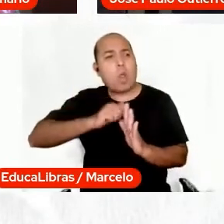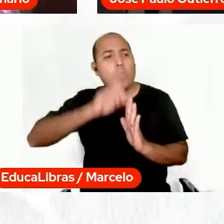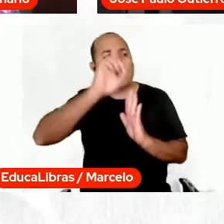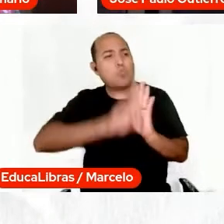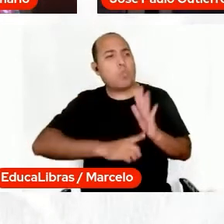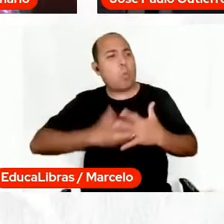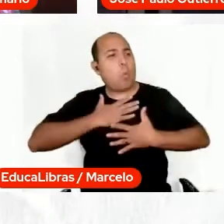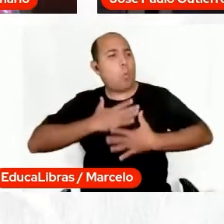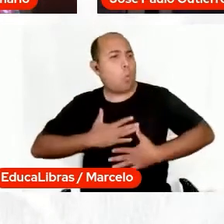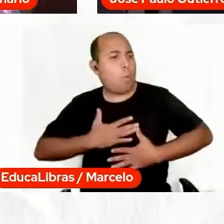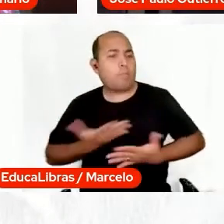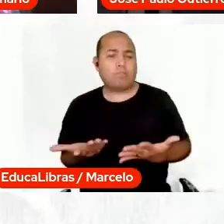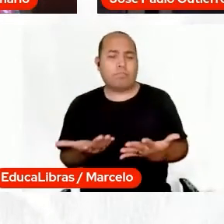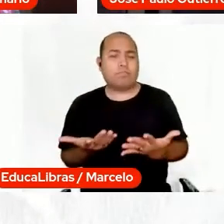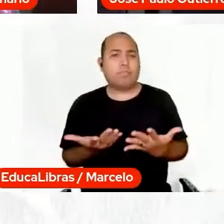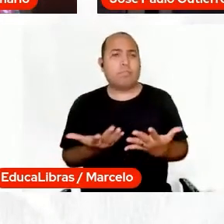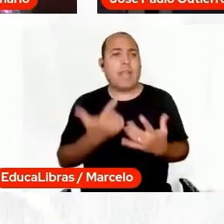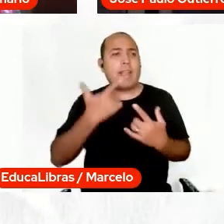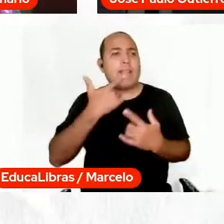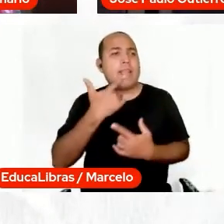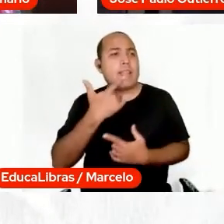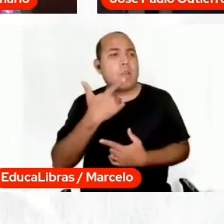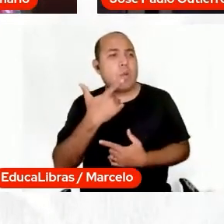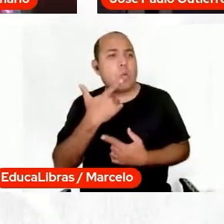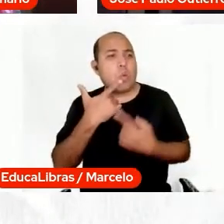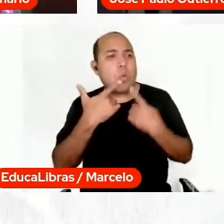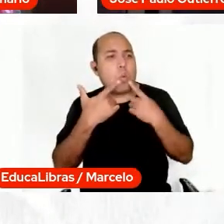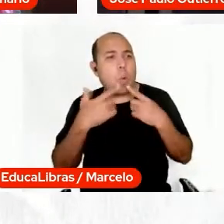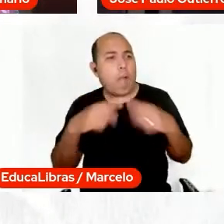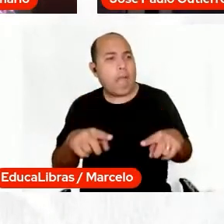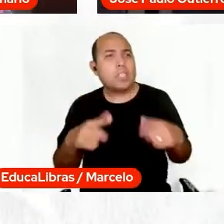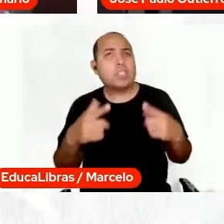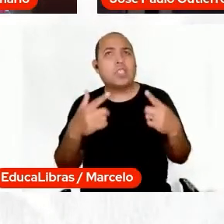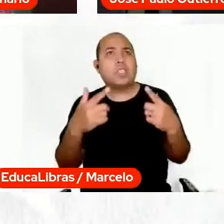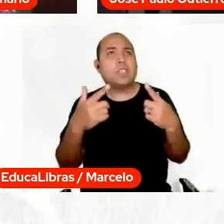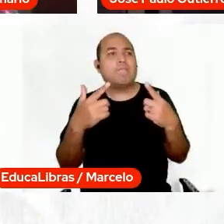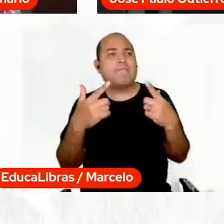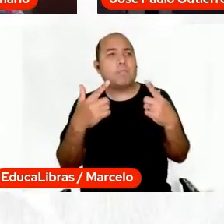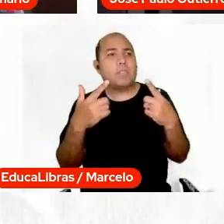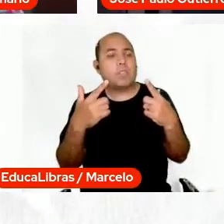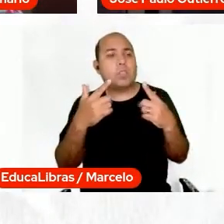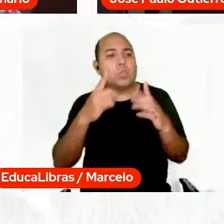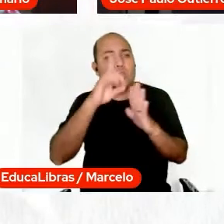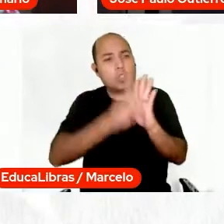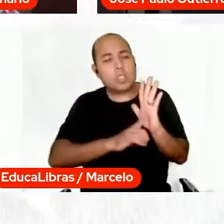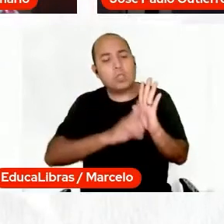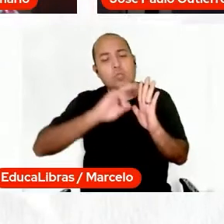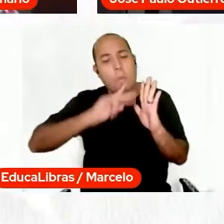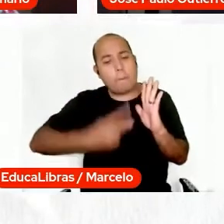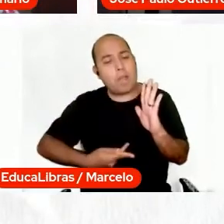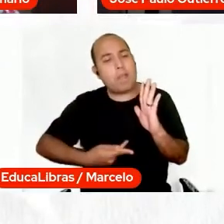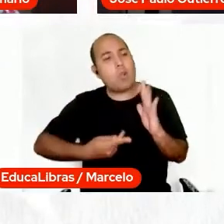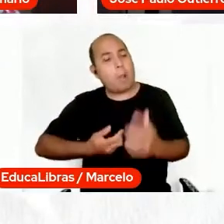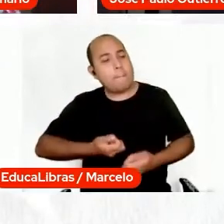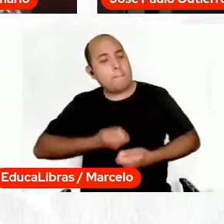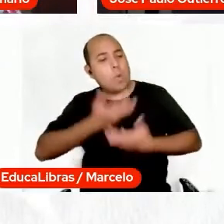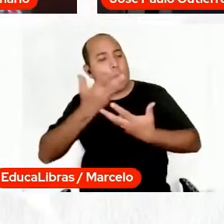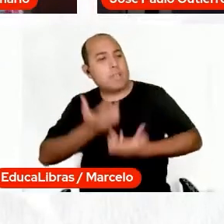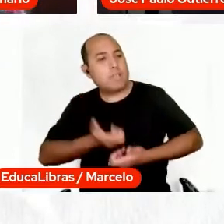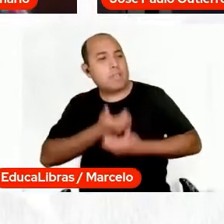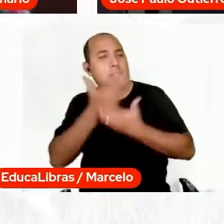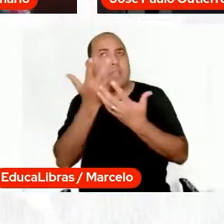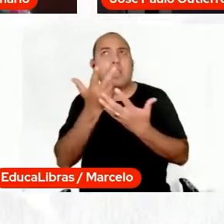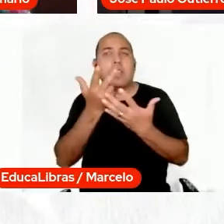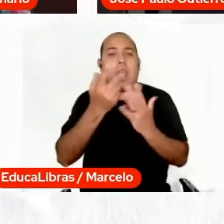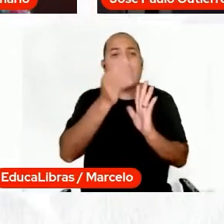ocupar, né, a linguagem, vamos fazer, então, a linguagem dos direitos humanos em forma de poesia, em forma de texto, colocar nas